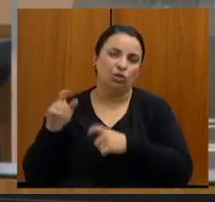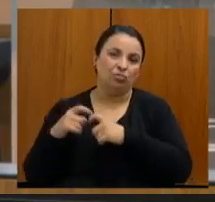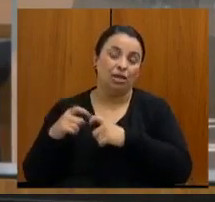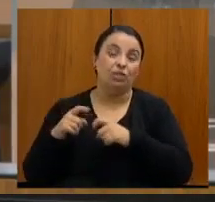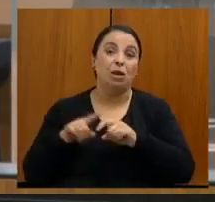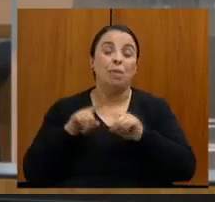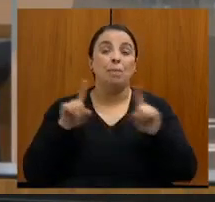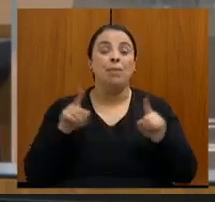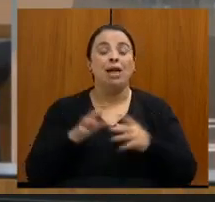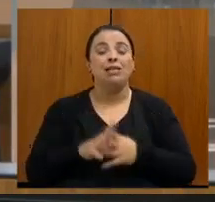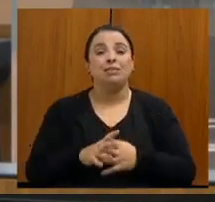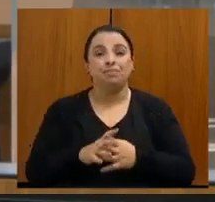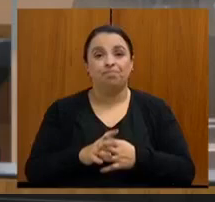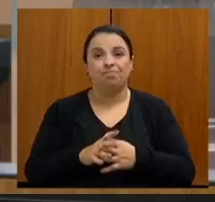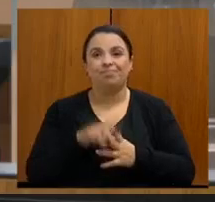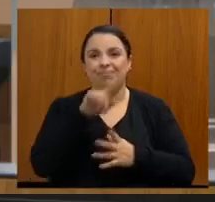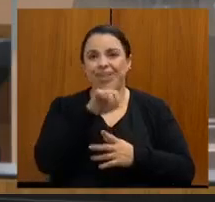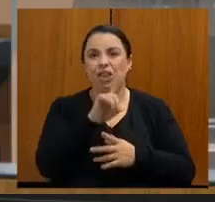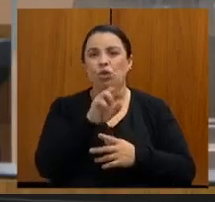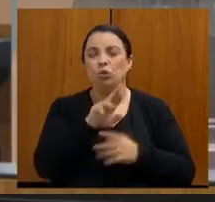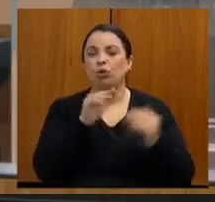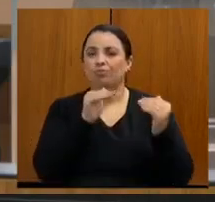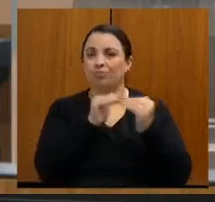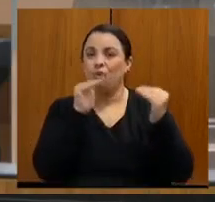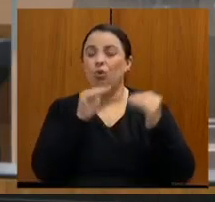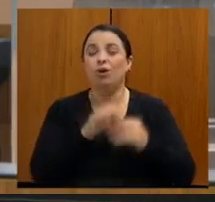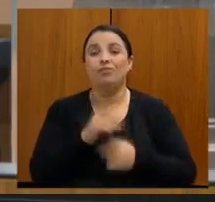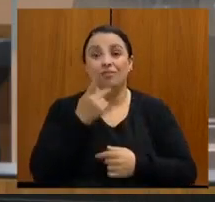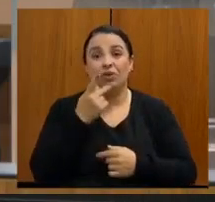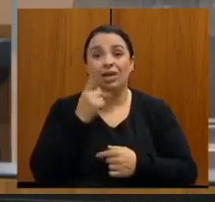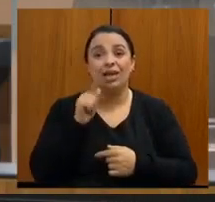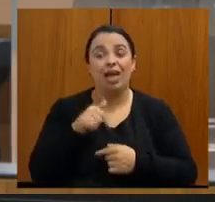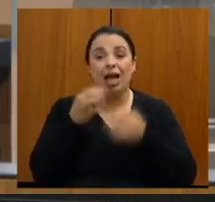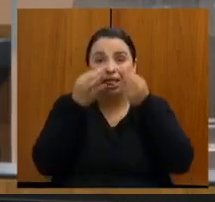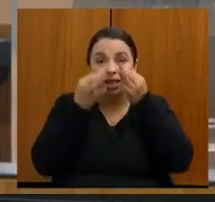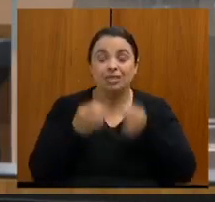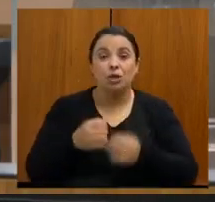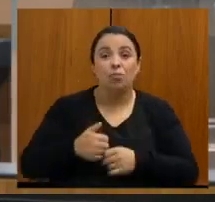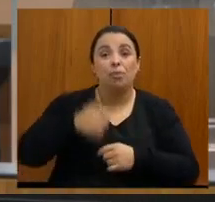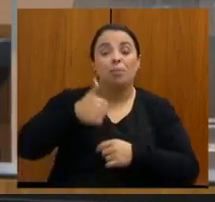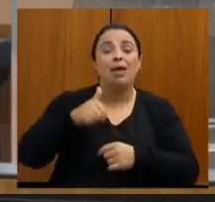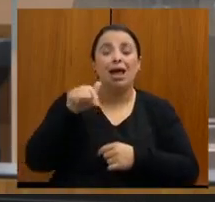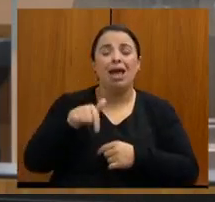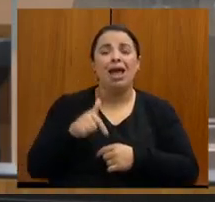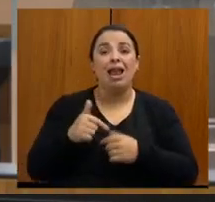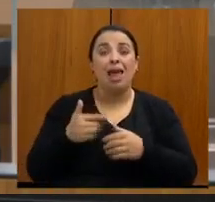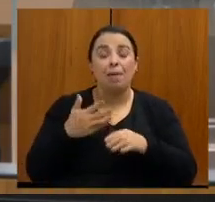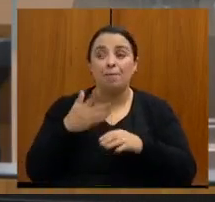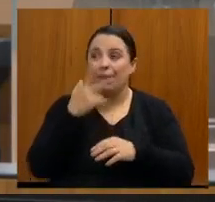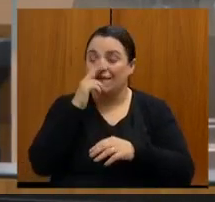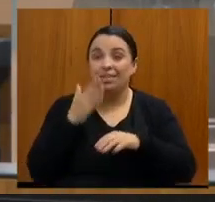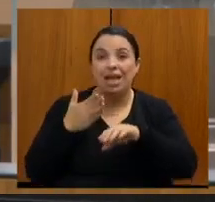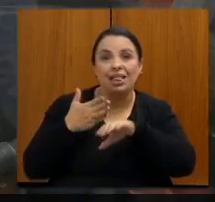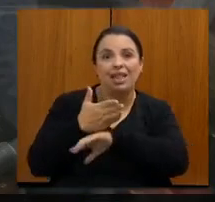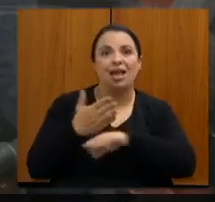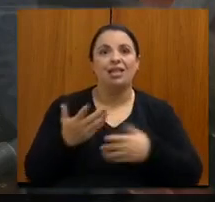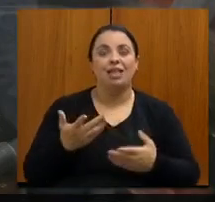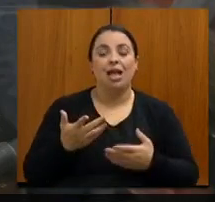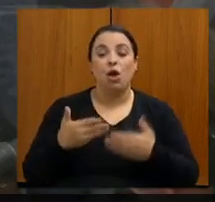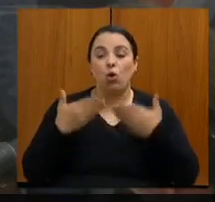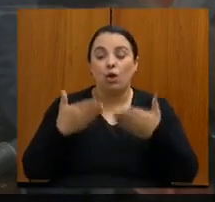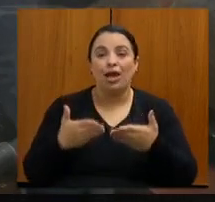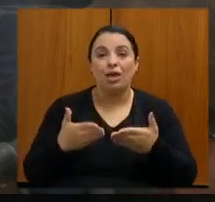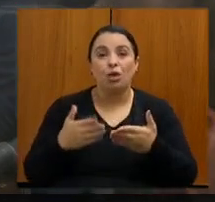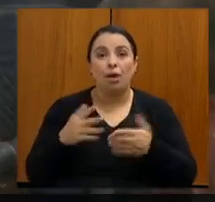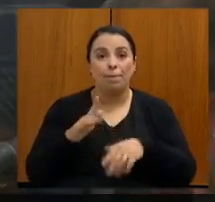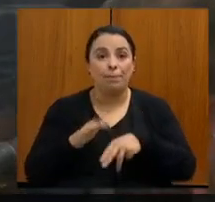uso aqui da palavra na tribuna, com relação à abstenção primária, é a porta de entrada, é onde o paciente chega primeiro, é